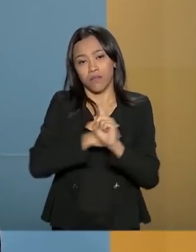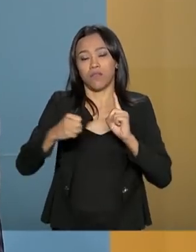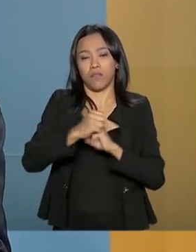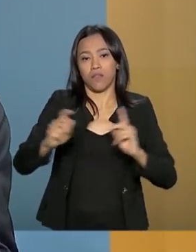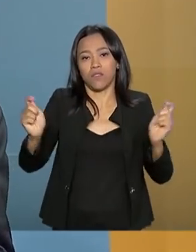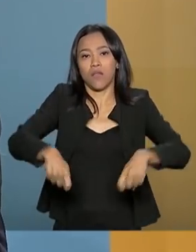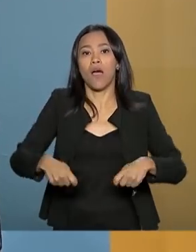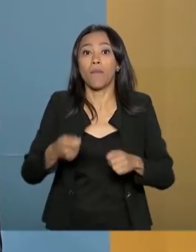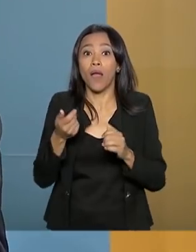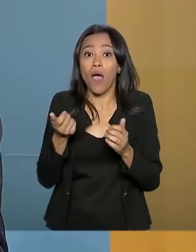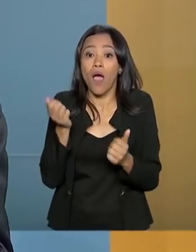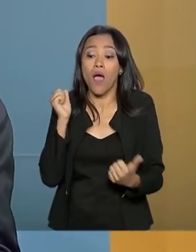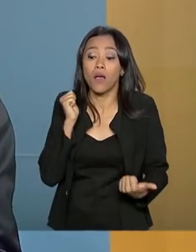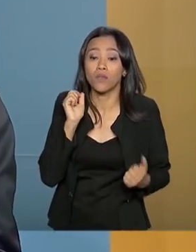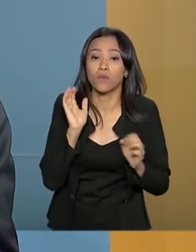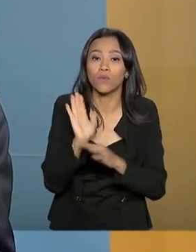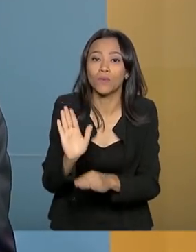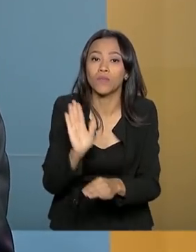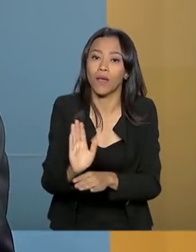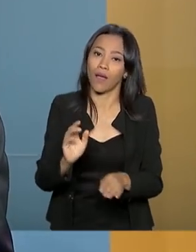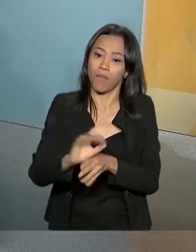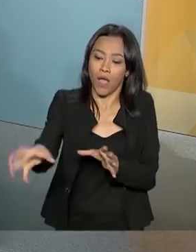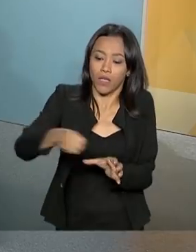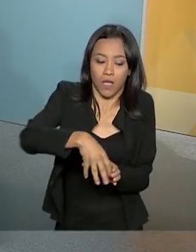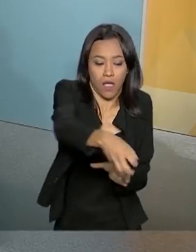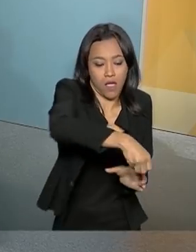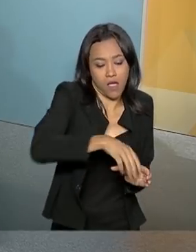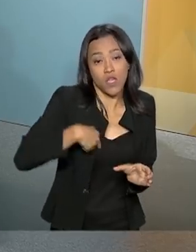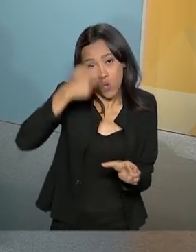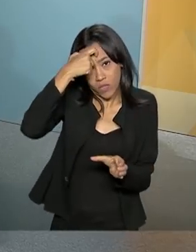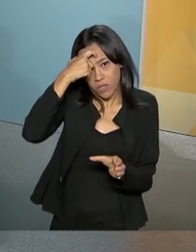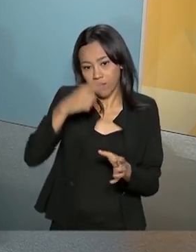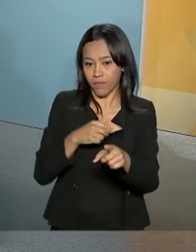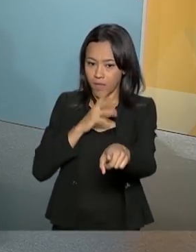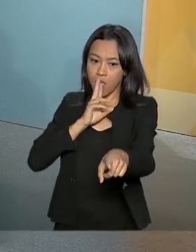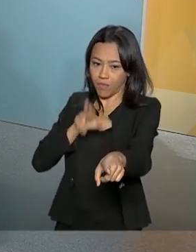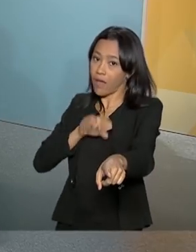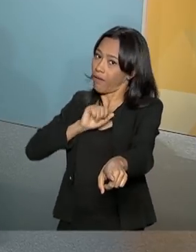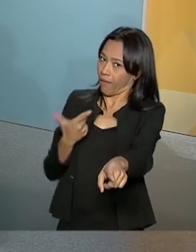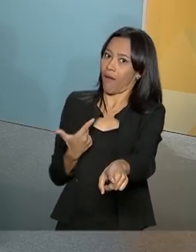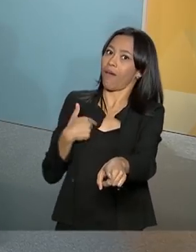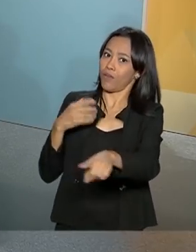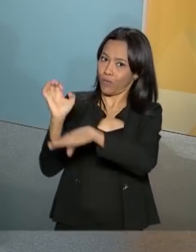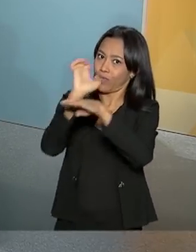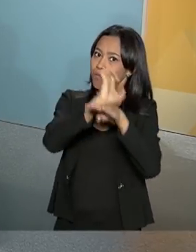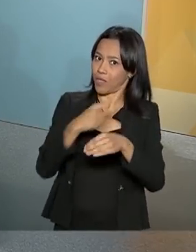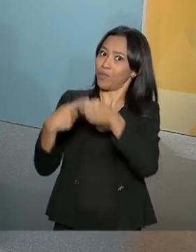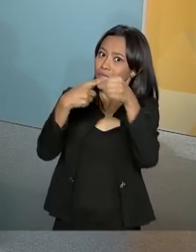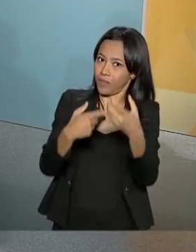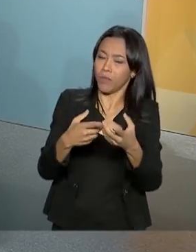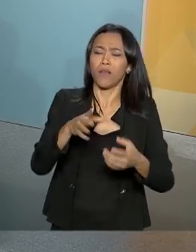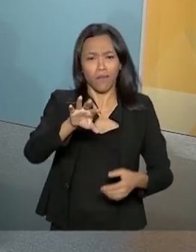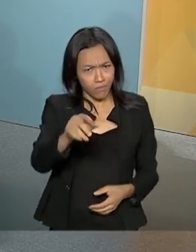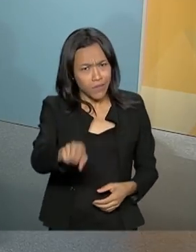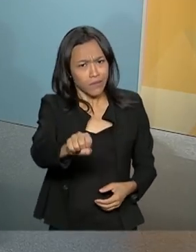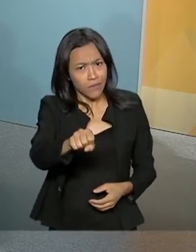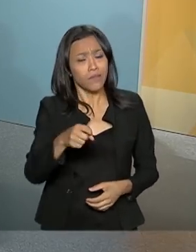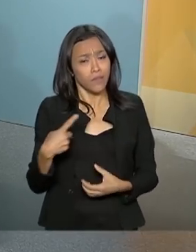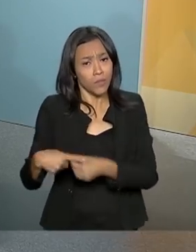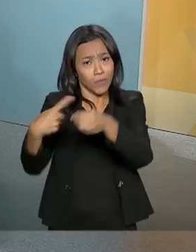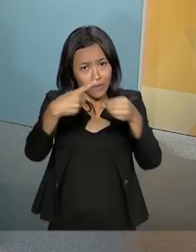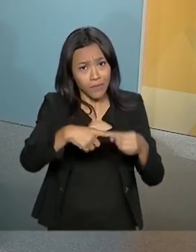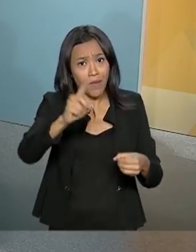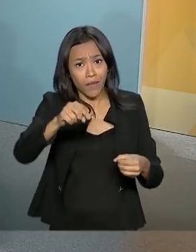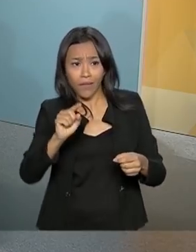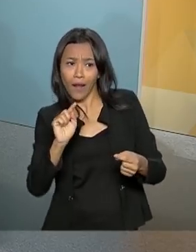na coleta e na conscientização. E claro, com os municípios ali, os estados também ajudam. O município é importante porque é o município que está na linha de